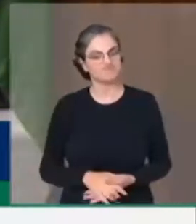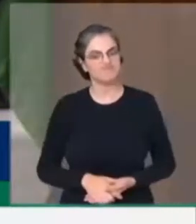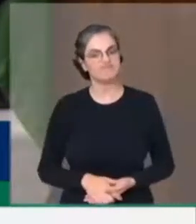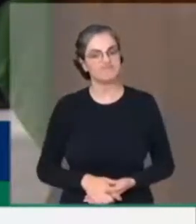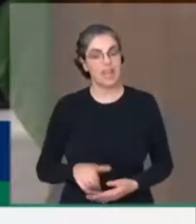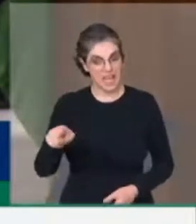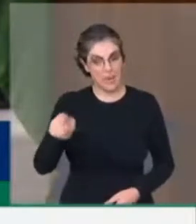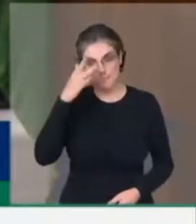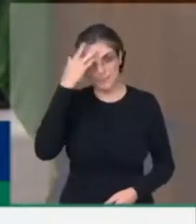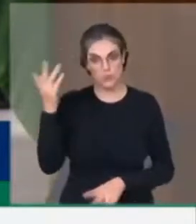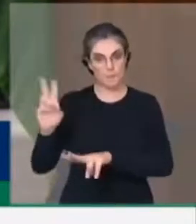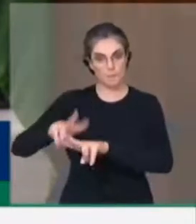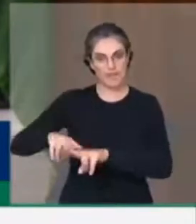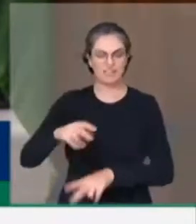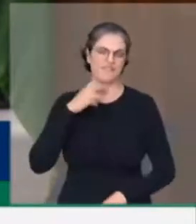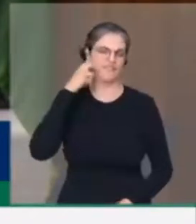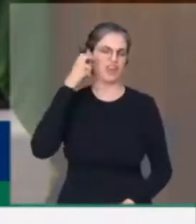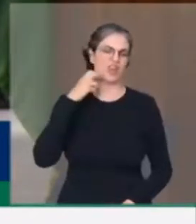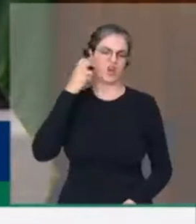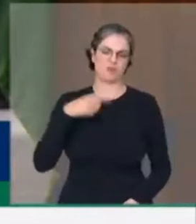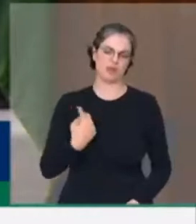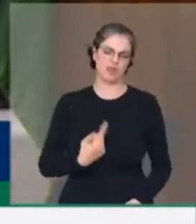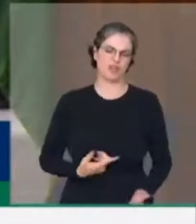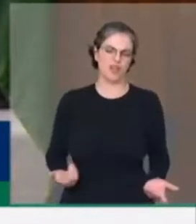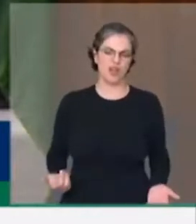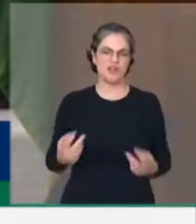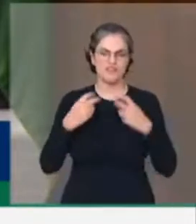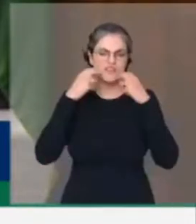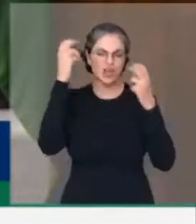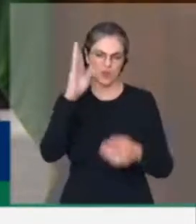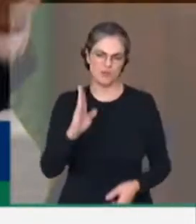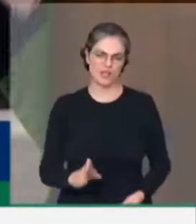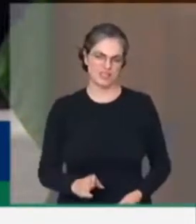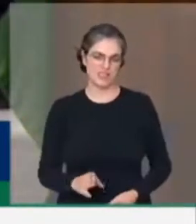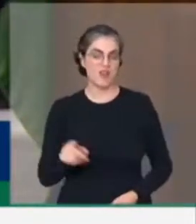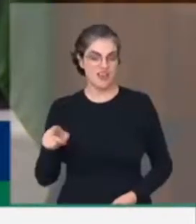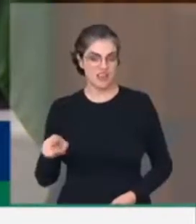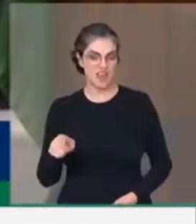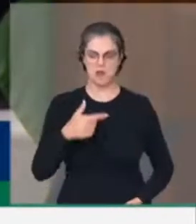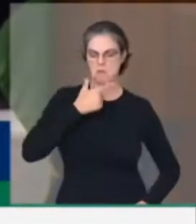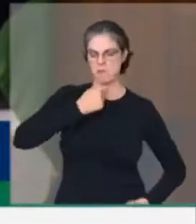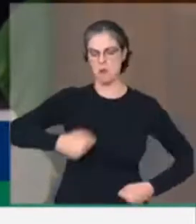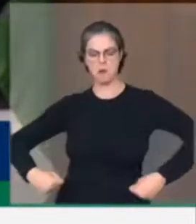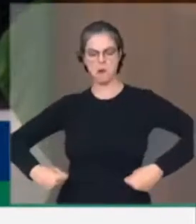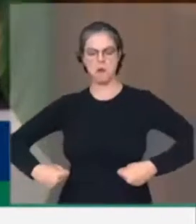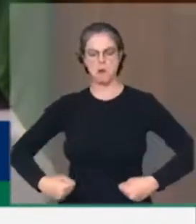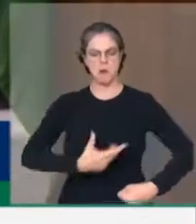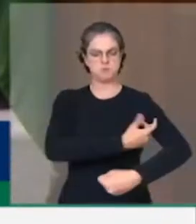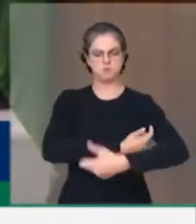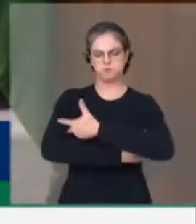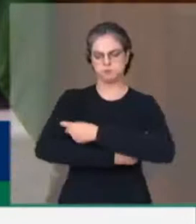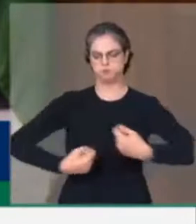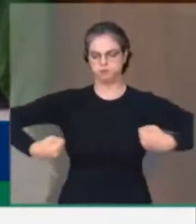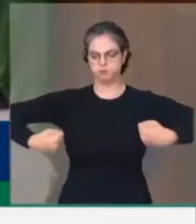que está presa, que envergonha o Parlamento, que envergonha o Brasil, este machão bombado que veio aqui